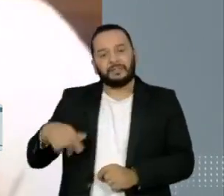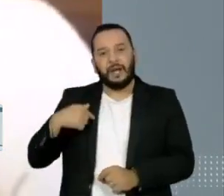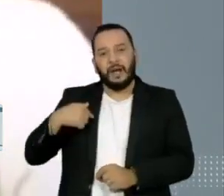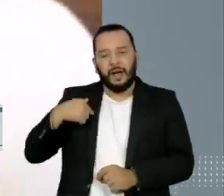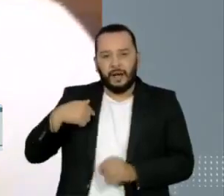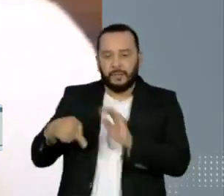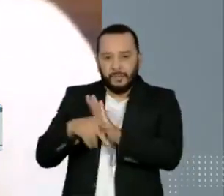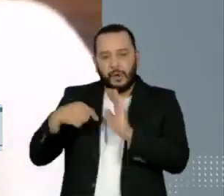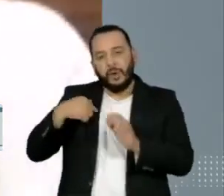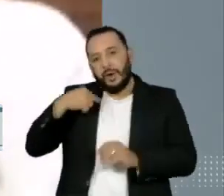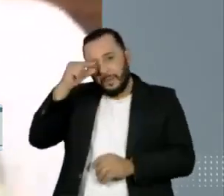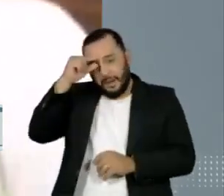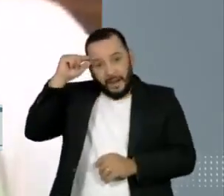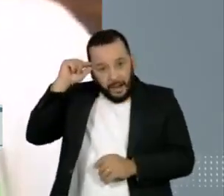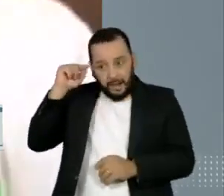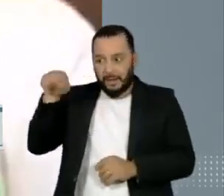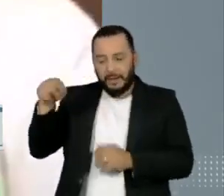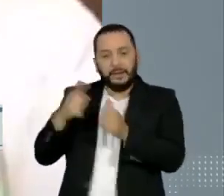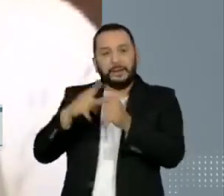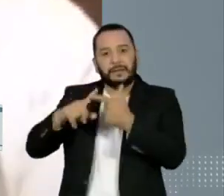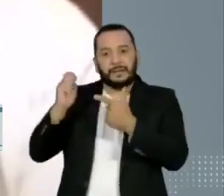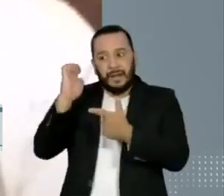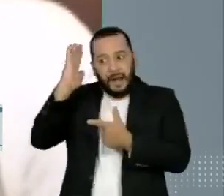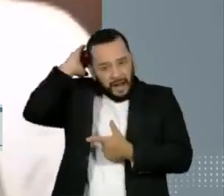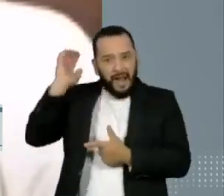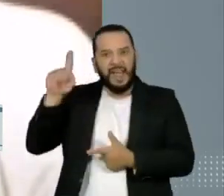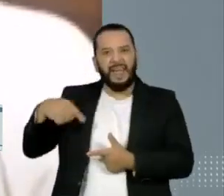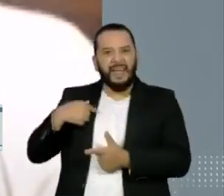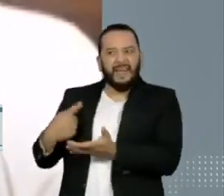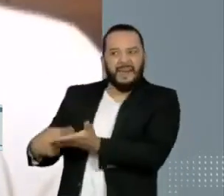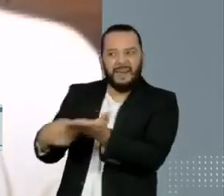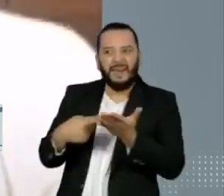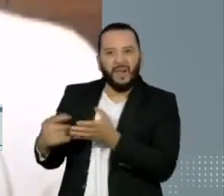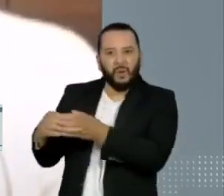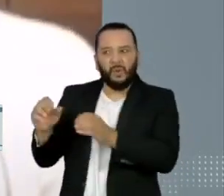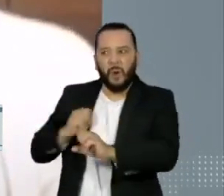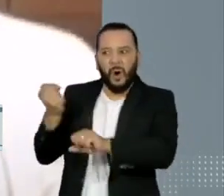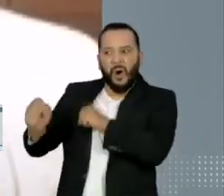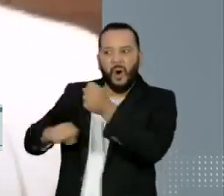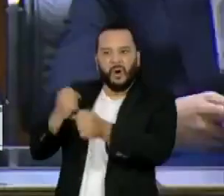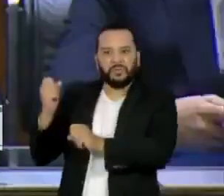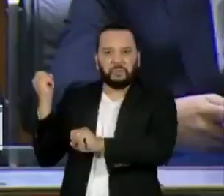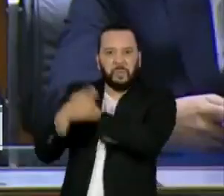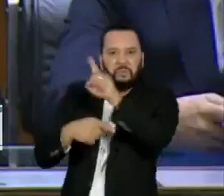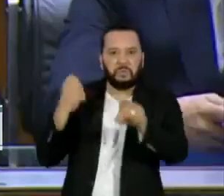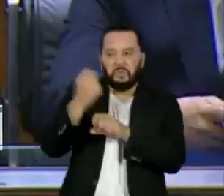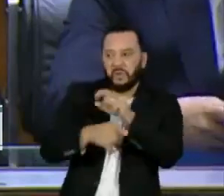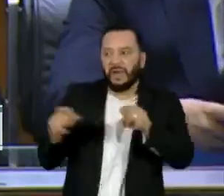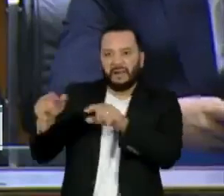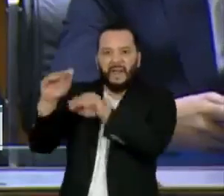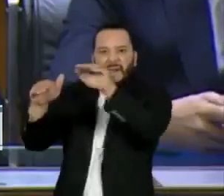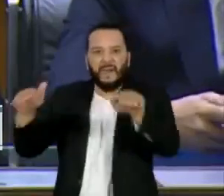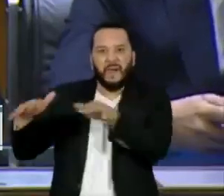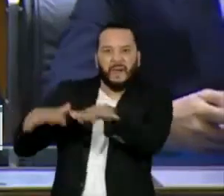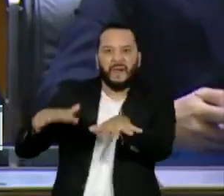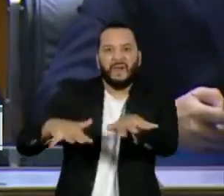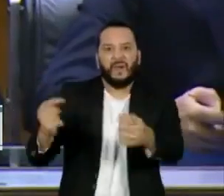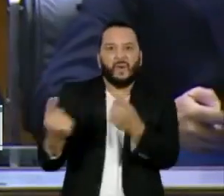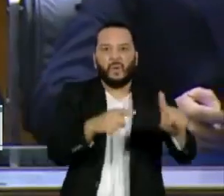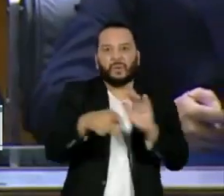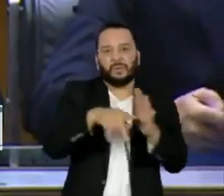presidente, faziam parte da estratégia do chamado gabinete do ódio. Desses endereços teriam saído convocações a manifestações